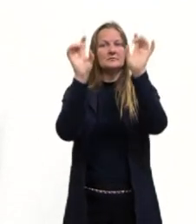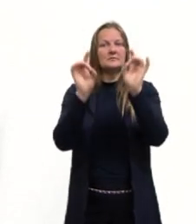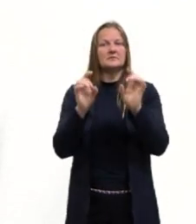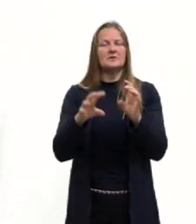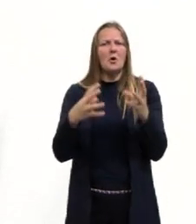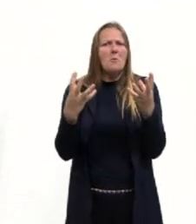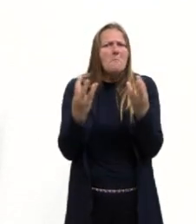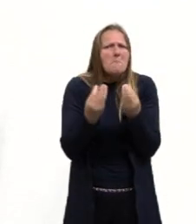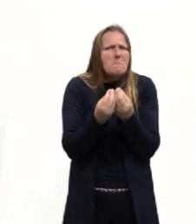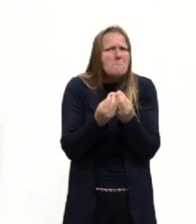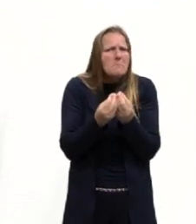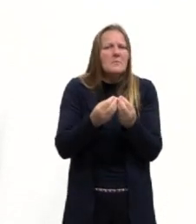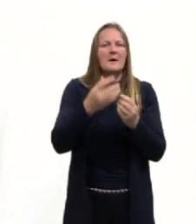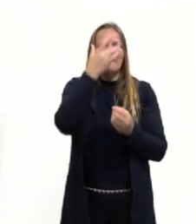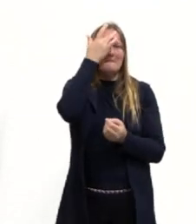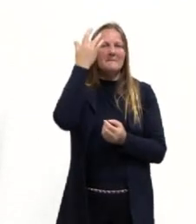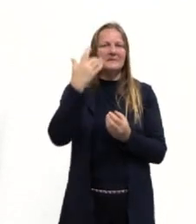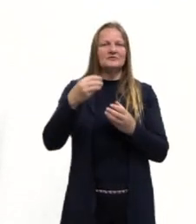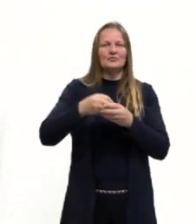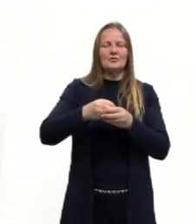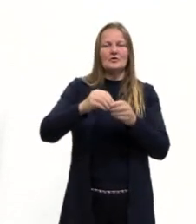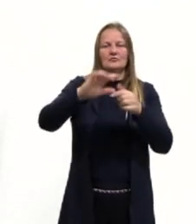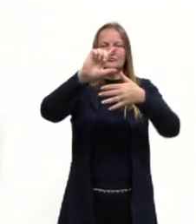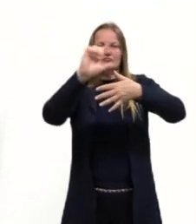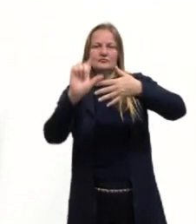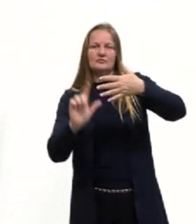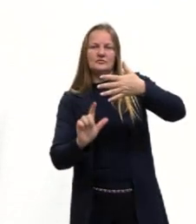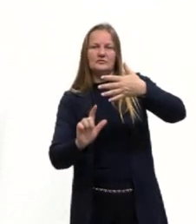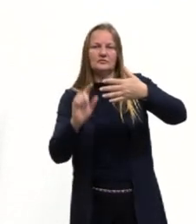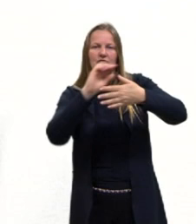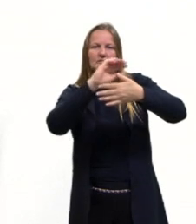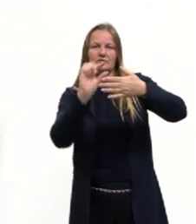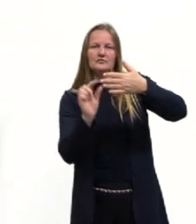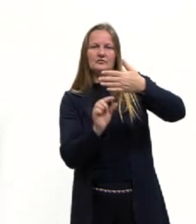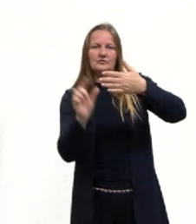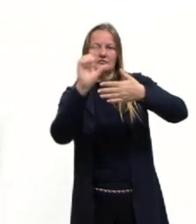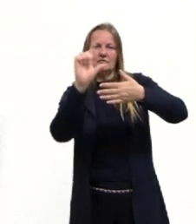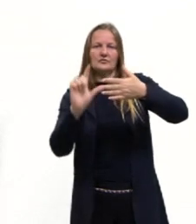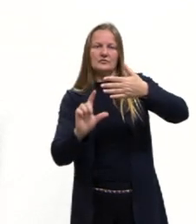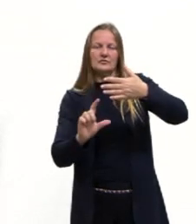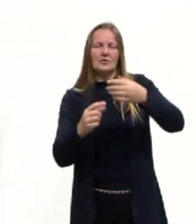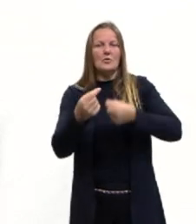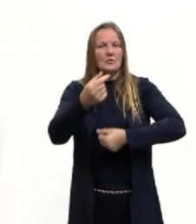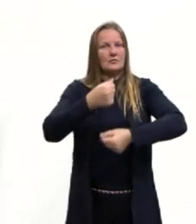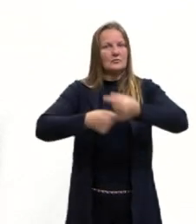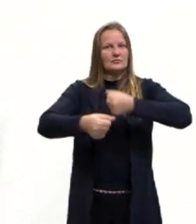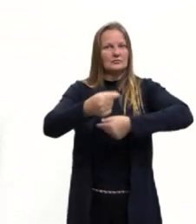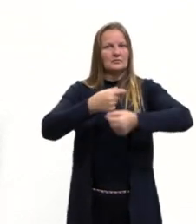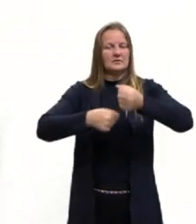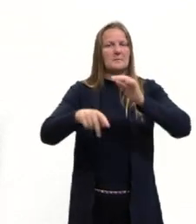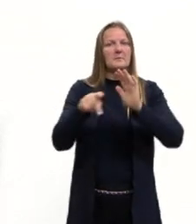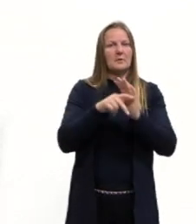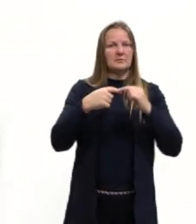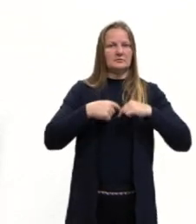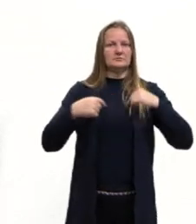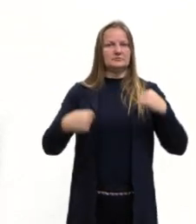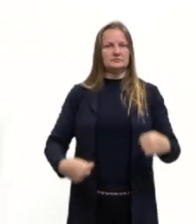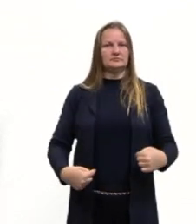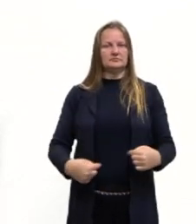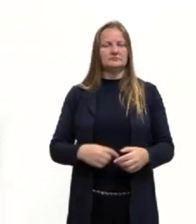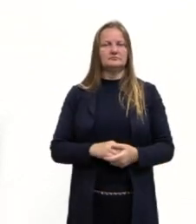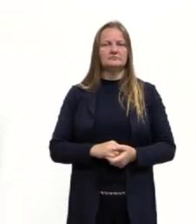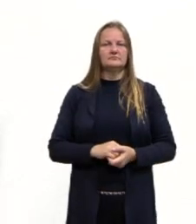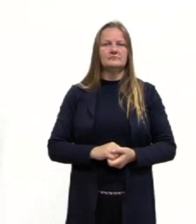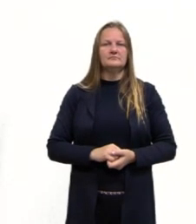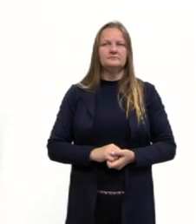aglomerado de pessoas justamente no litoral, tá? Então, é essa questão econômica que faz as pessoas irem para o